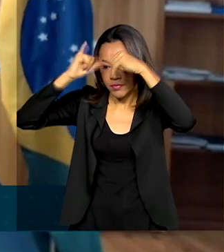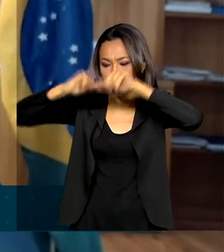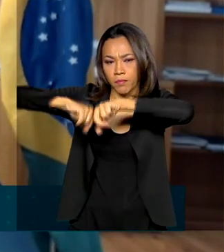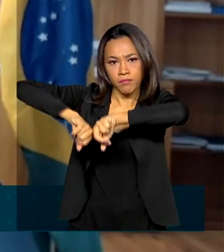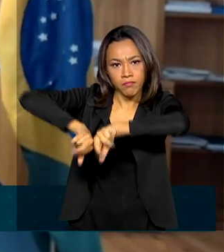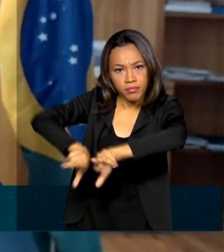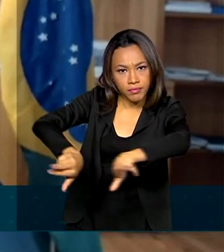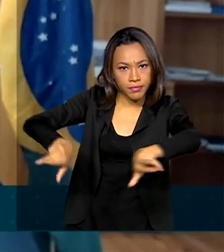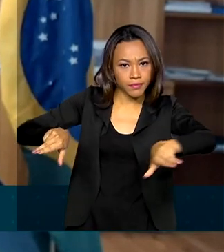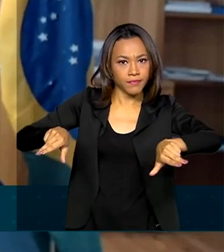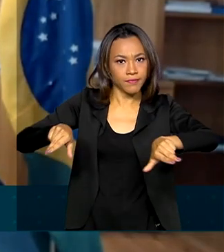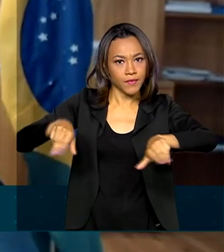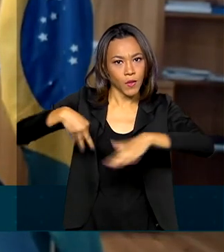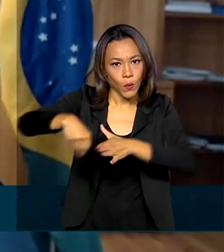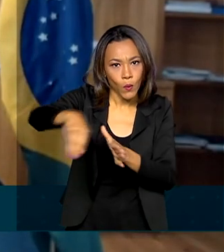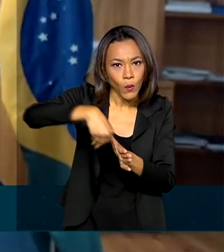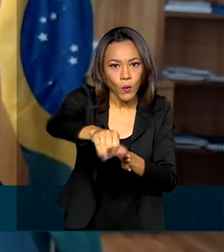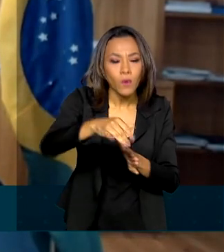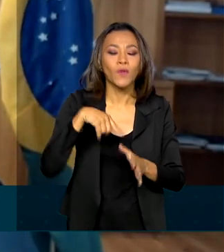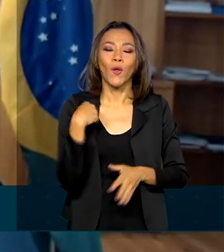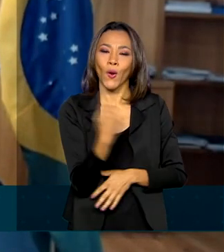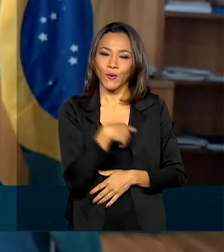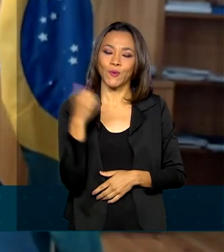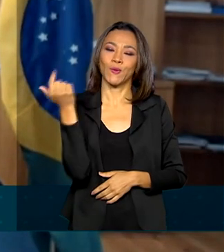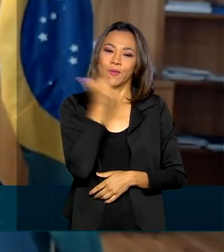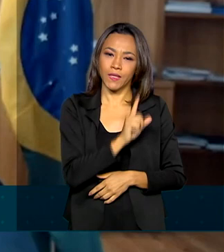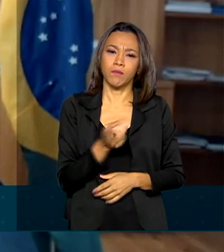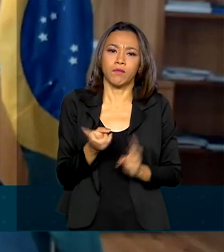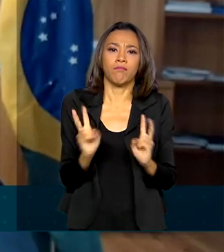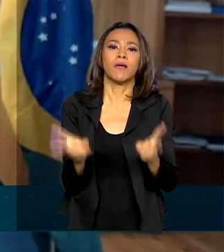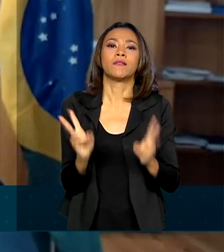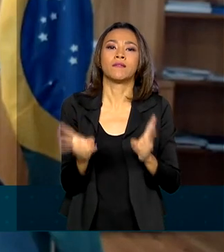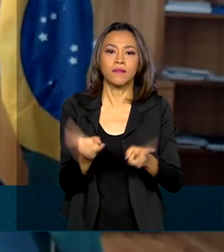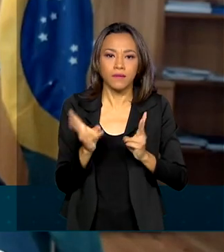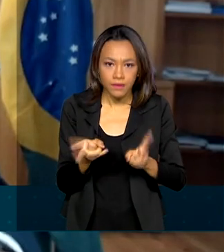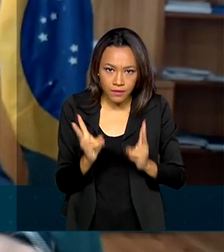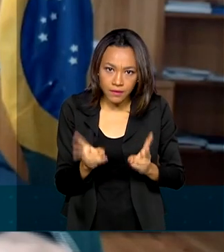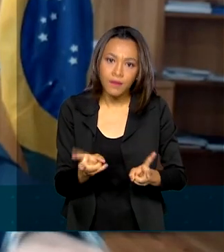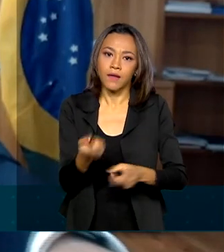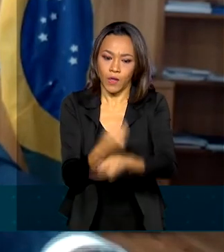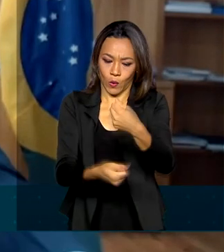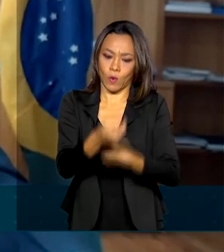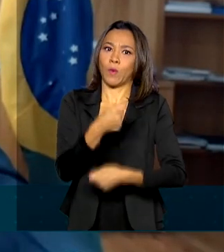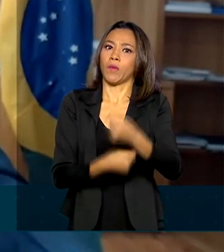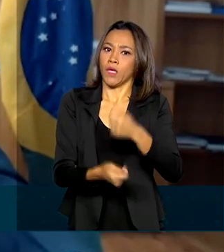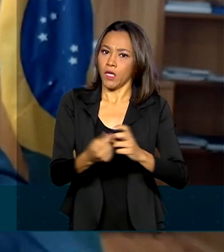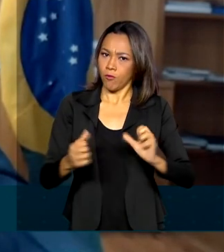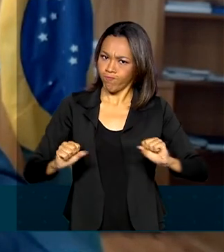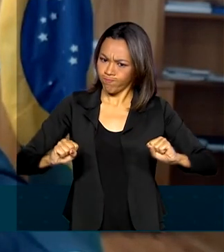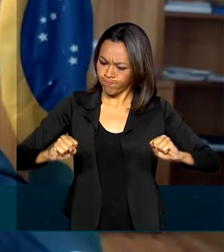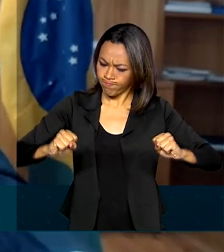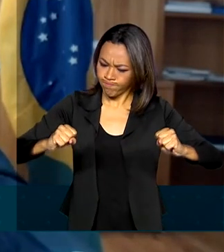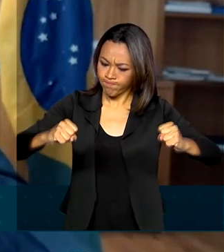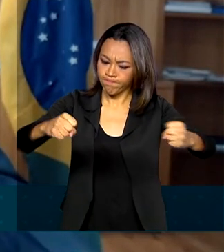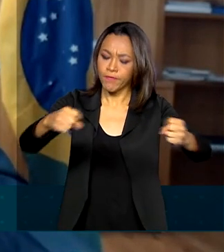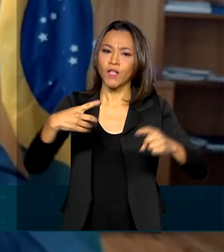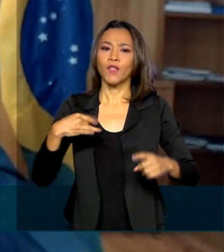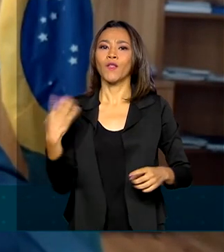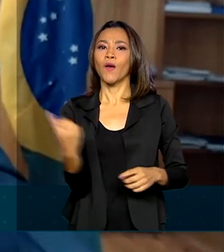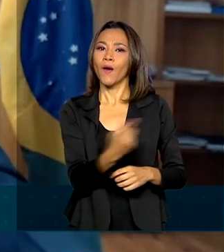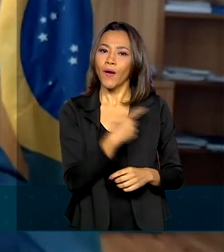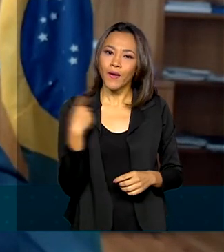campo, nós mantivemos os sinais vitais. Estávamos apenas em módulo de